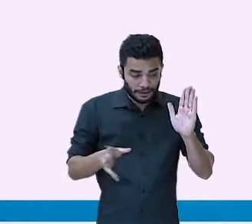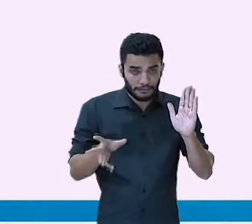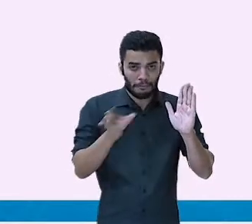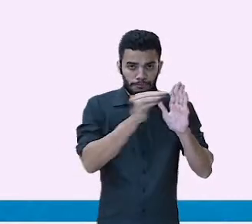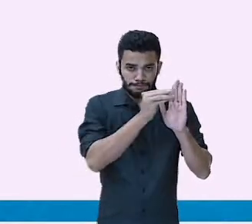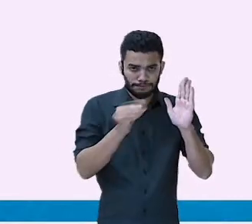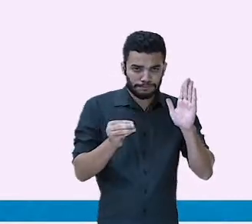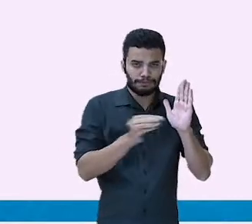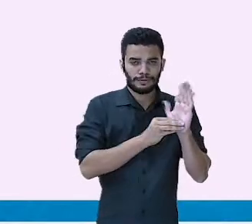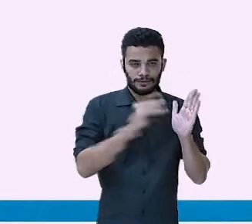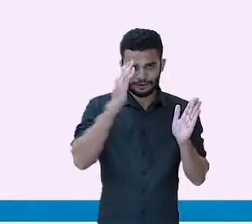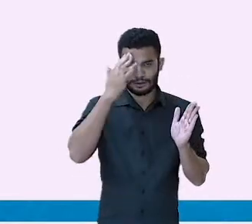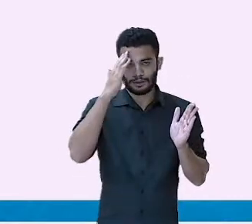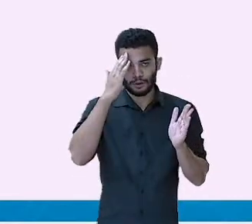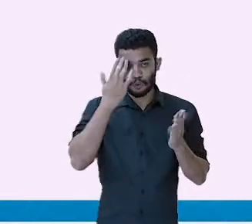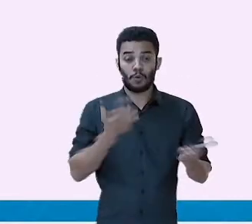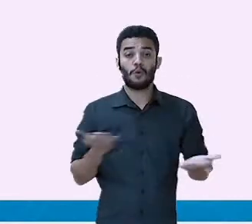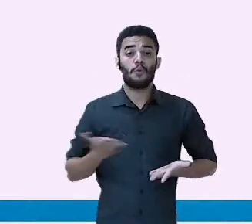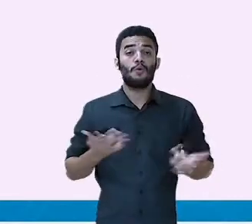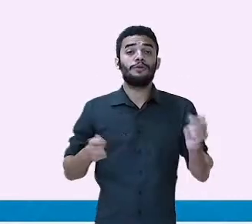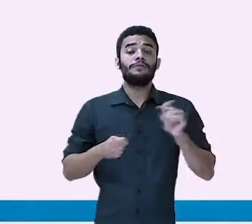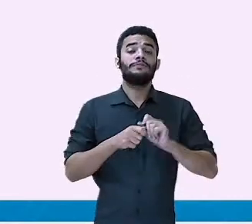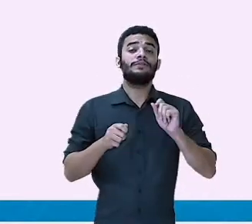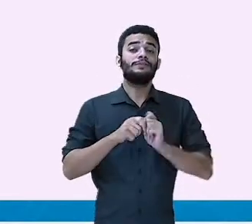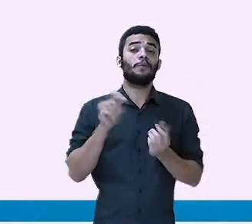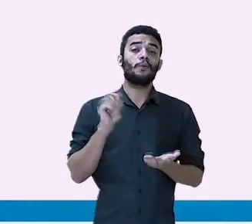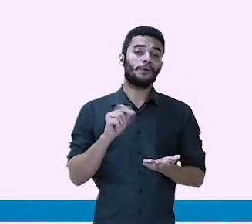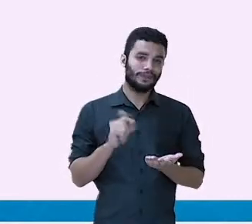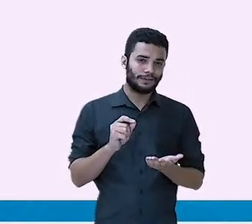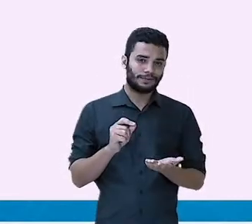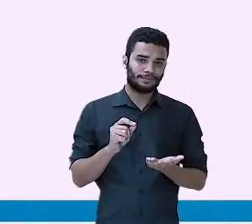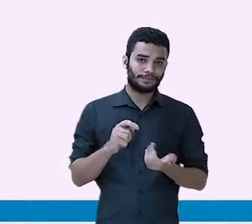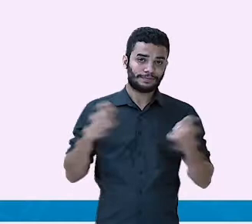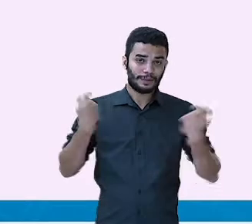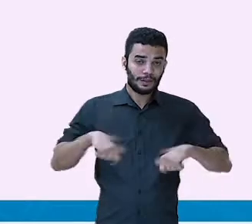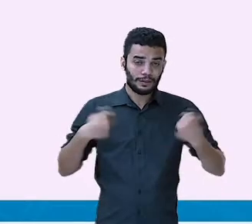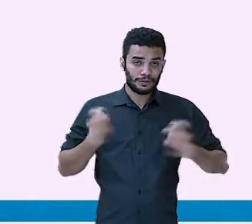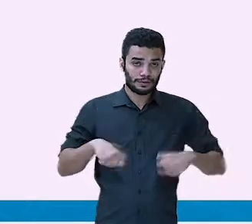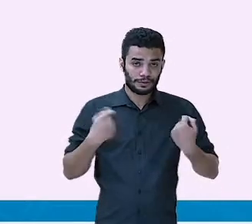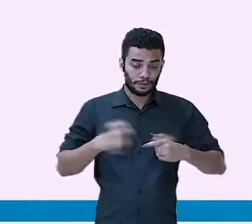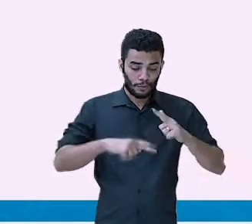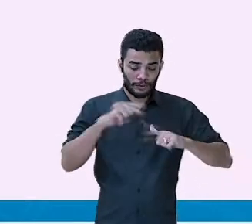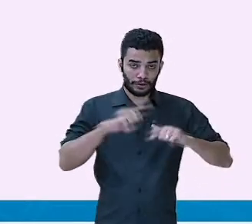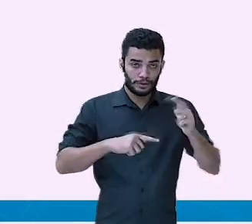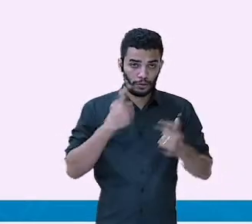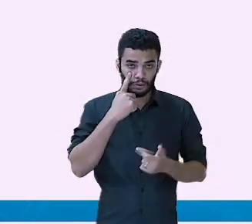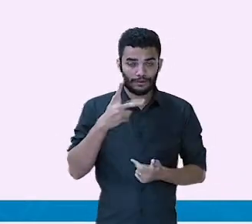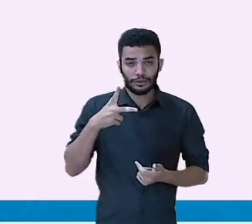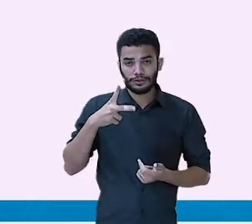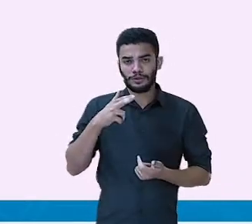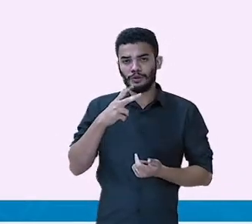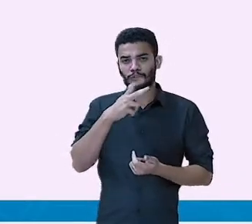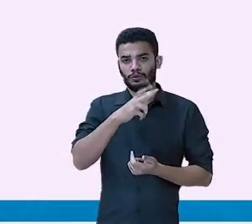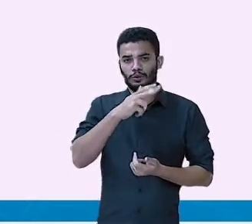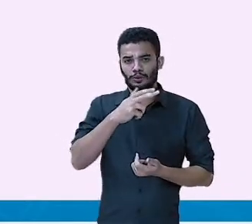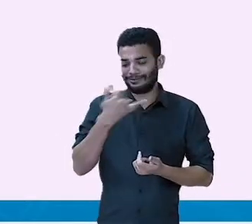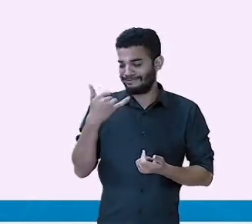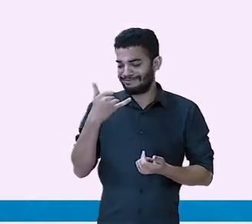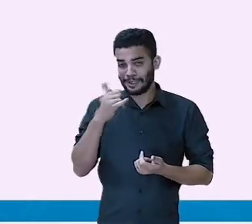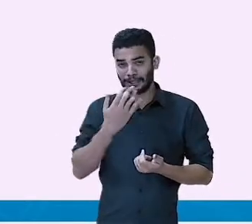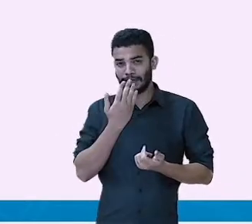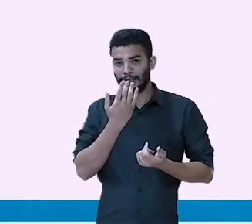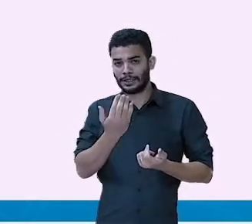fazer hoje. Nós vamos precisar de tesoura, pincel ou canetinha,